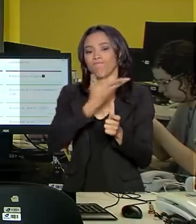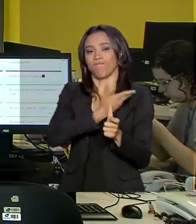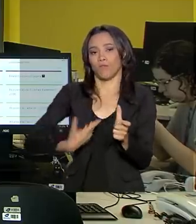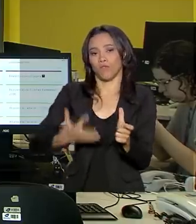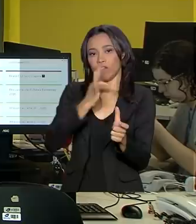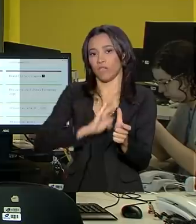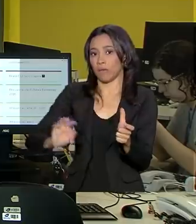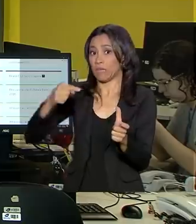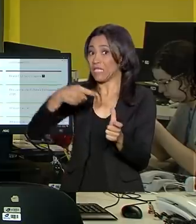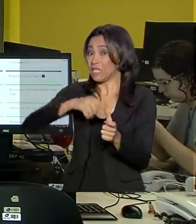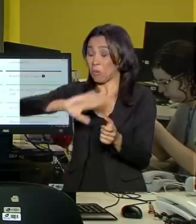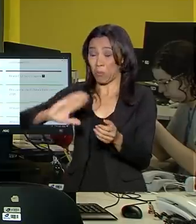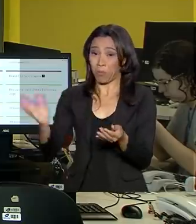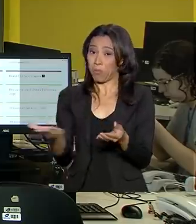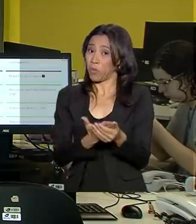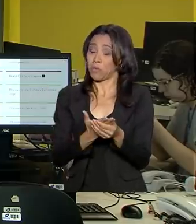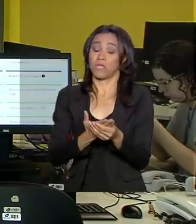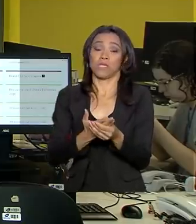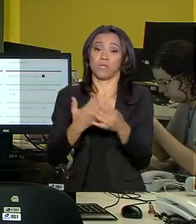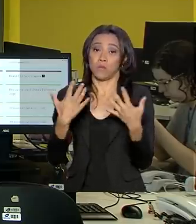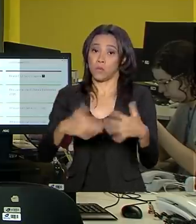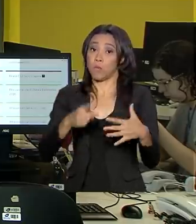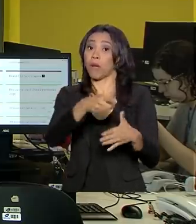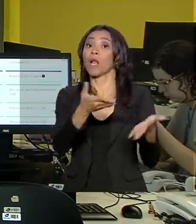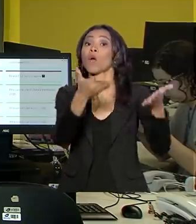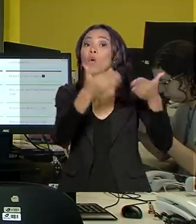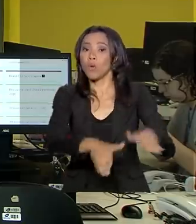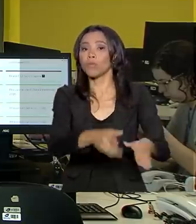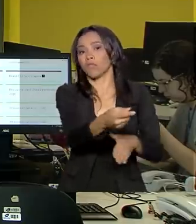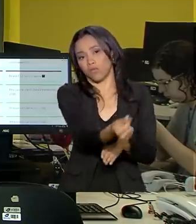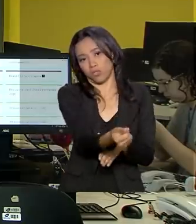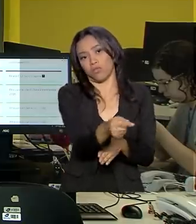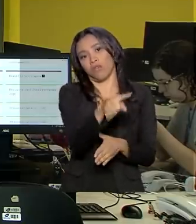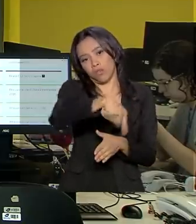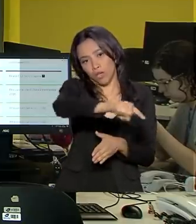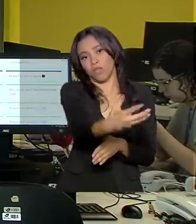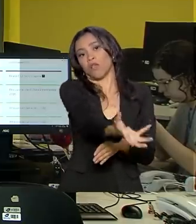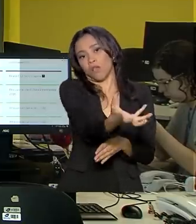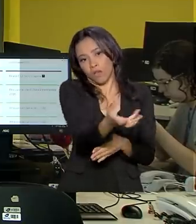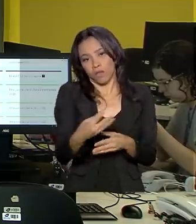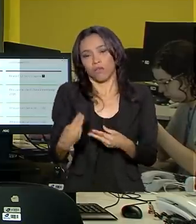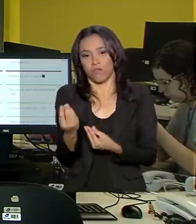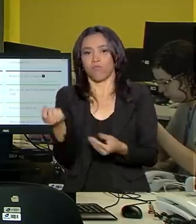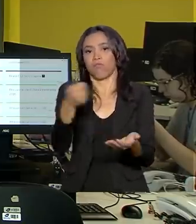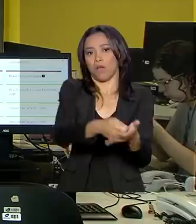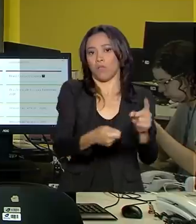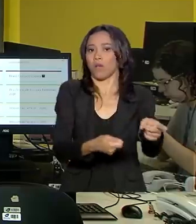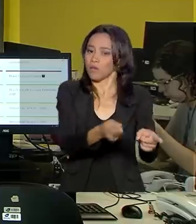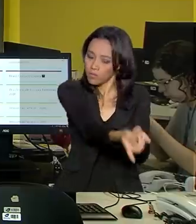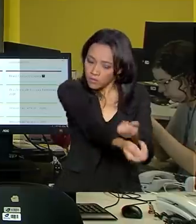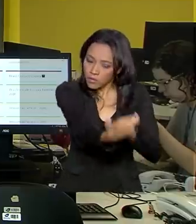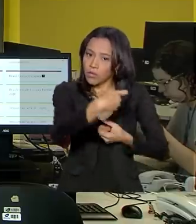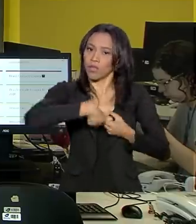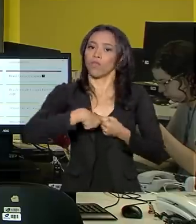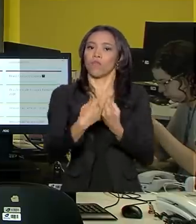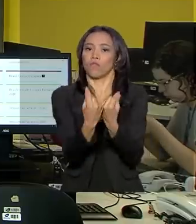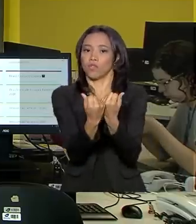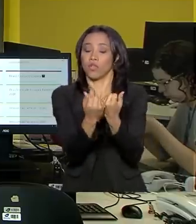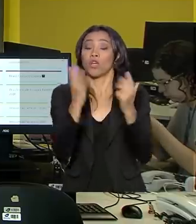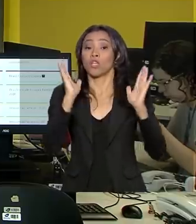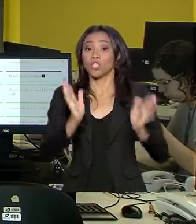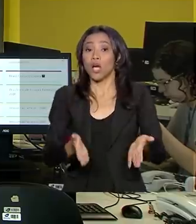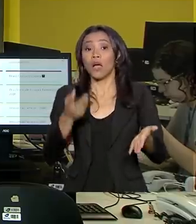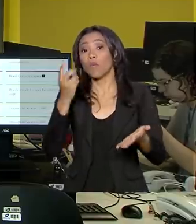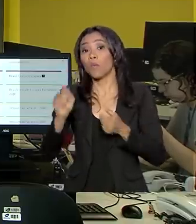é o maior processo de cobrança de ressarcimento de repasses promovido pelo Ministério. As pessoas foram identificadas a